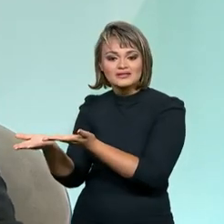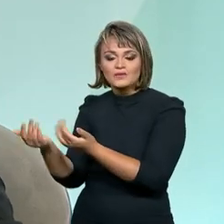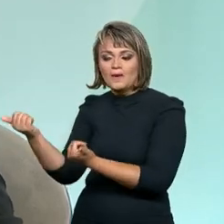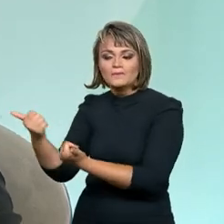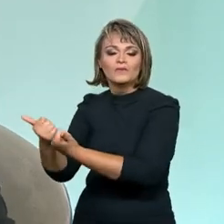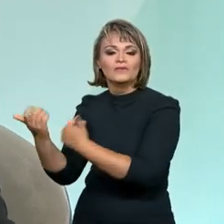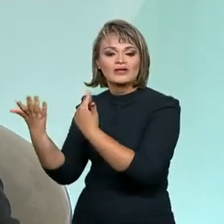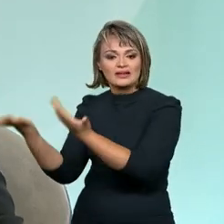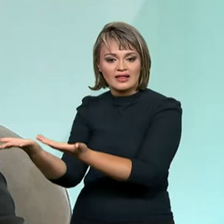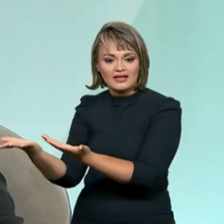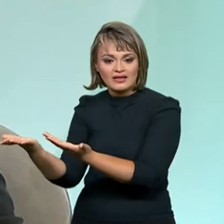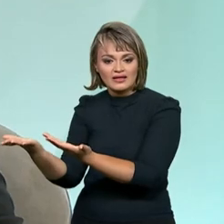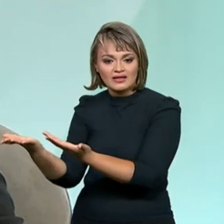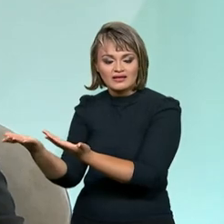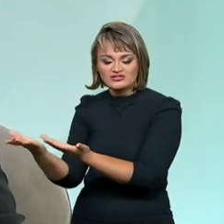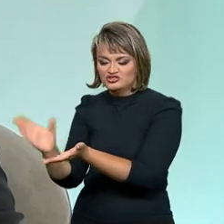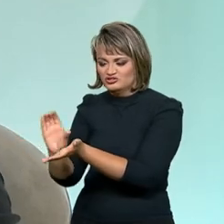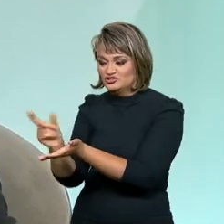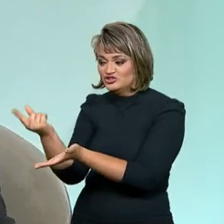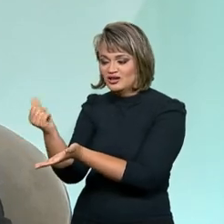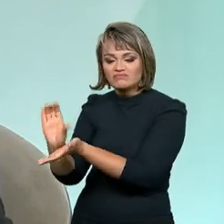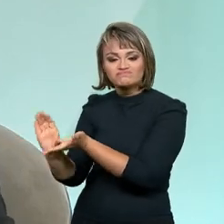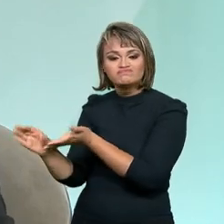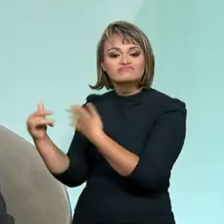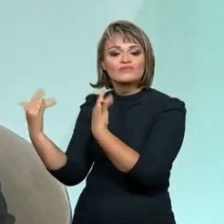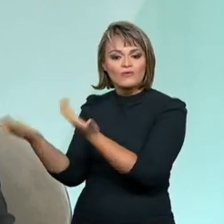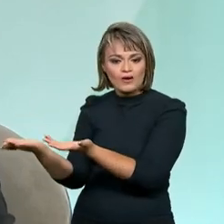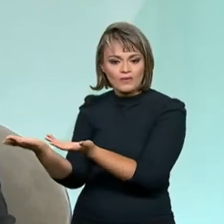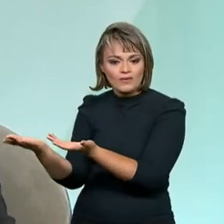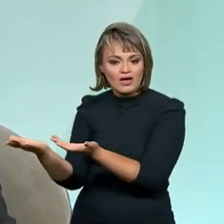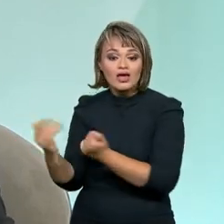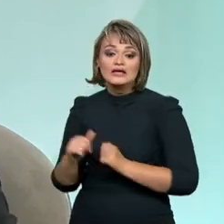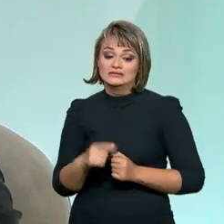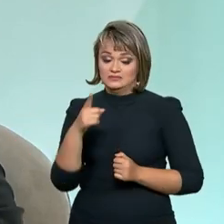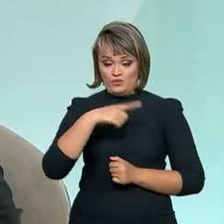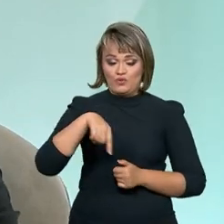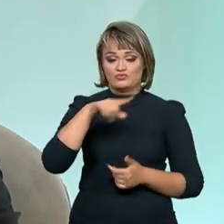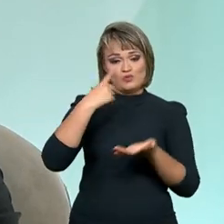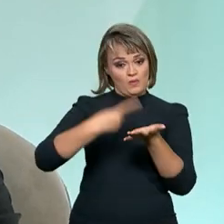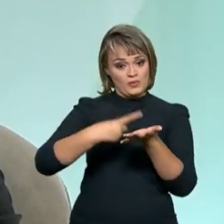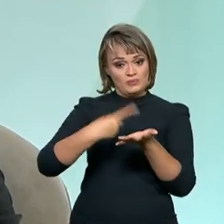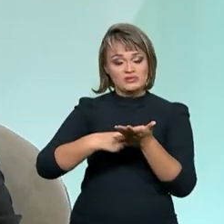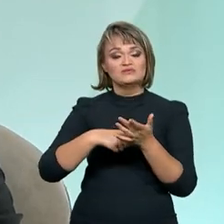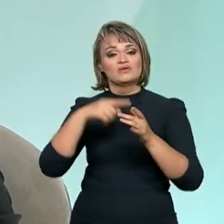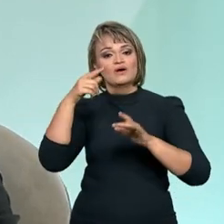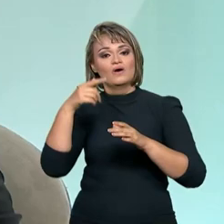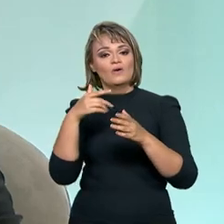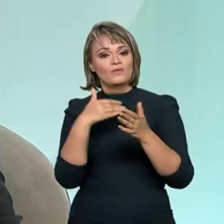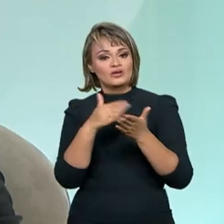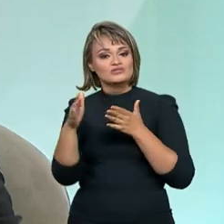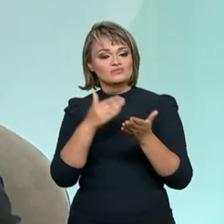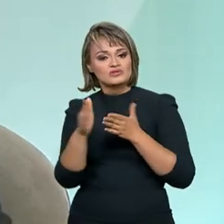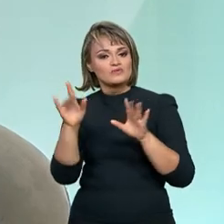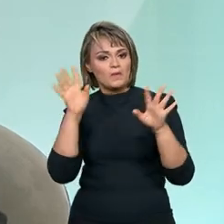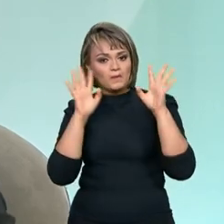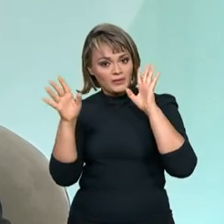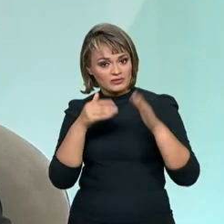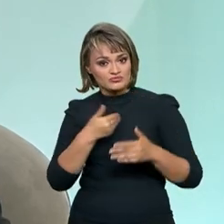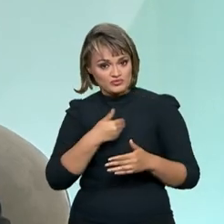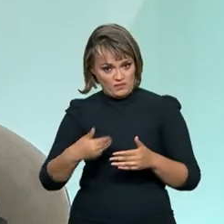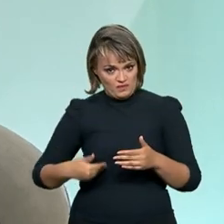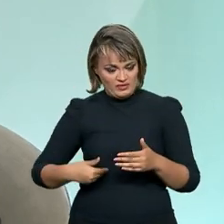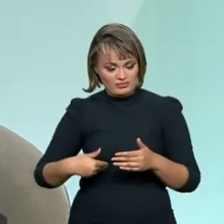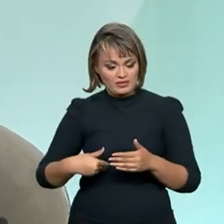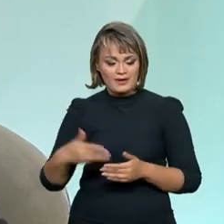sem um apoio, sem uma indenização? Então, o nosso compromisso, que está afirmado desde o plano de governo do então